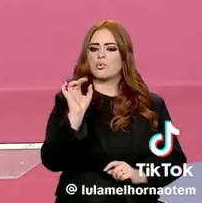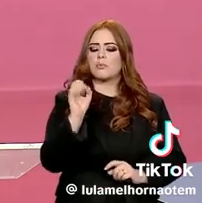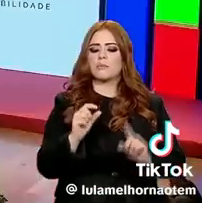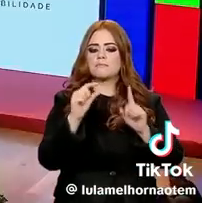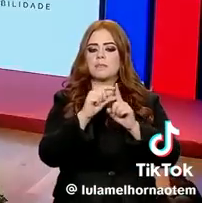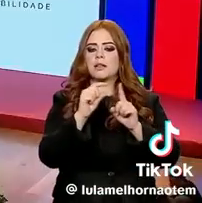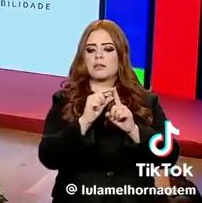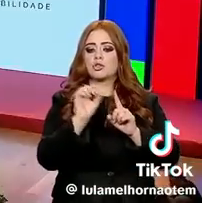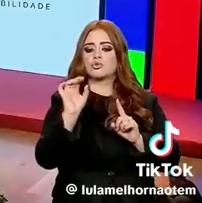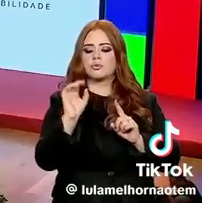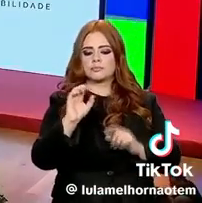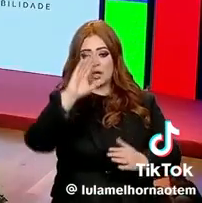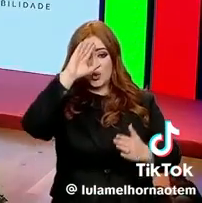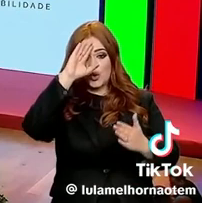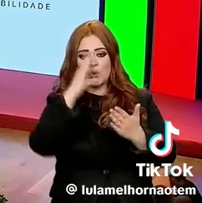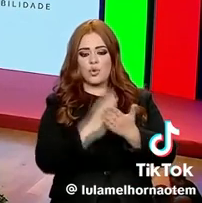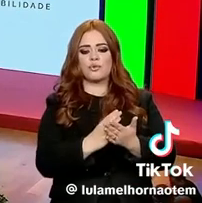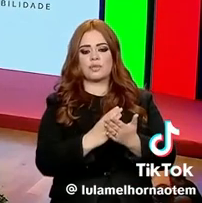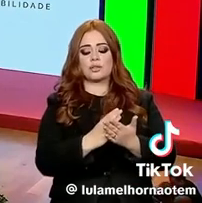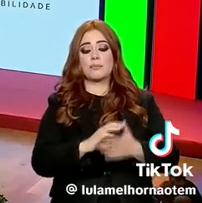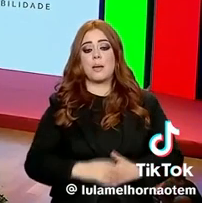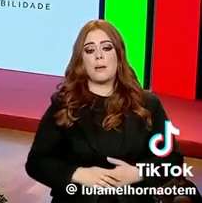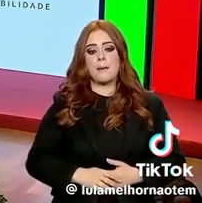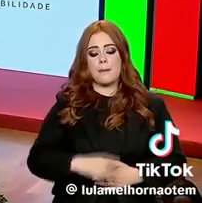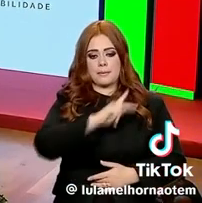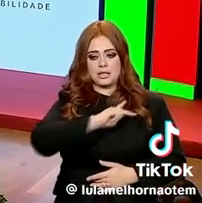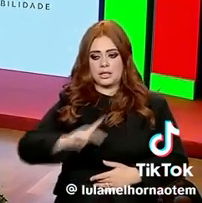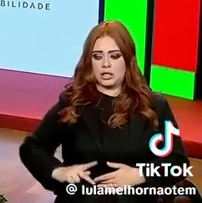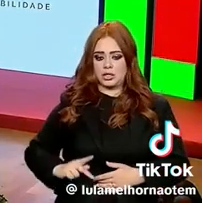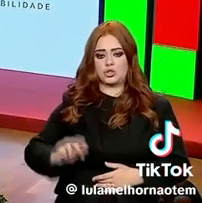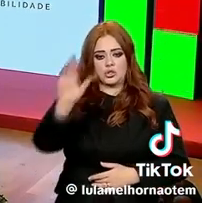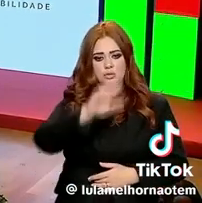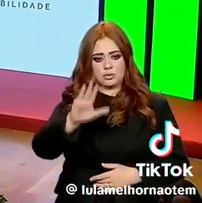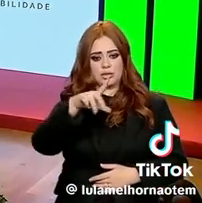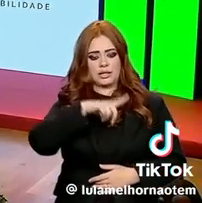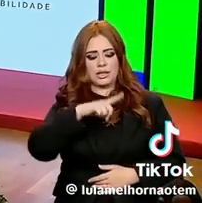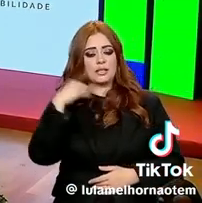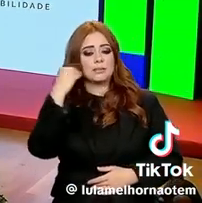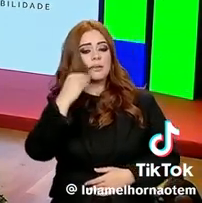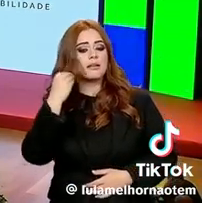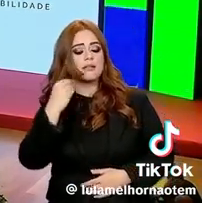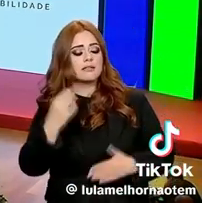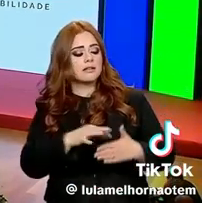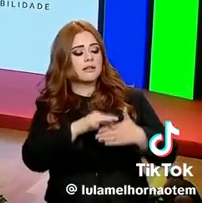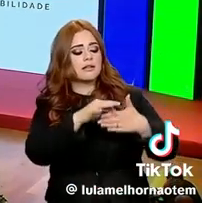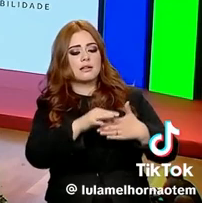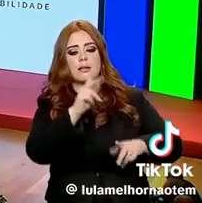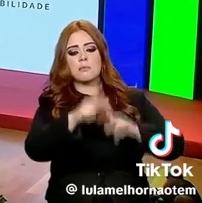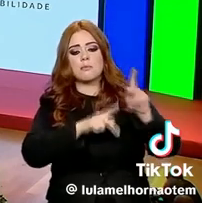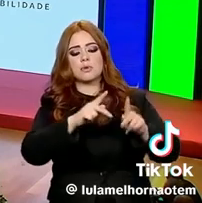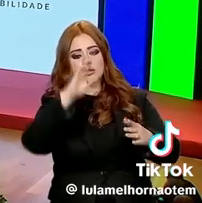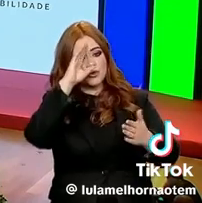confiança. O presidente Lula tem liderança e experiência e o povo confia.